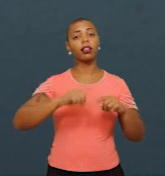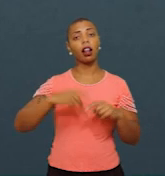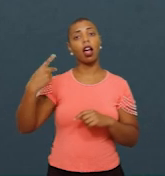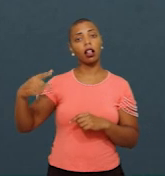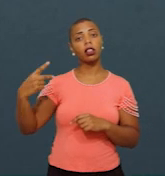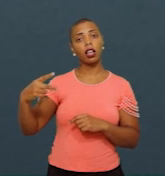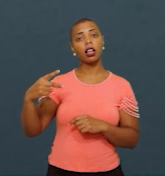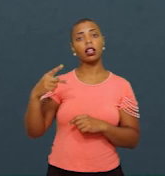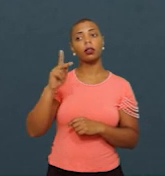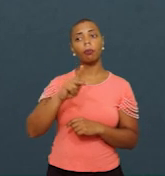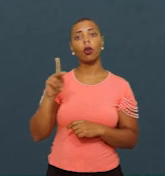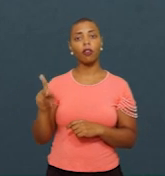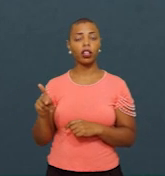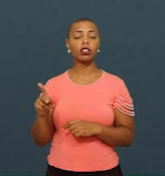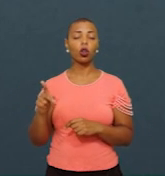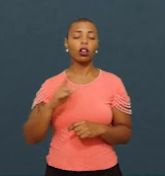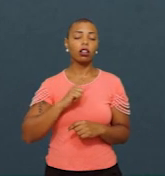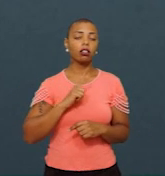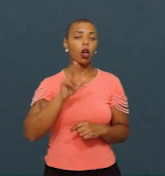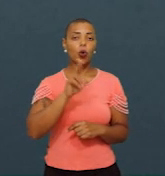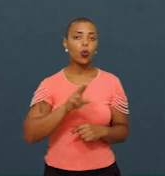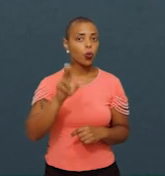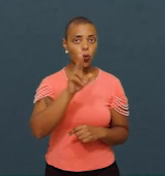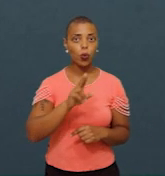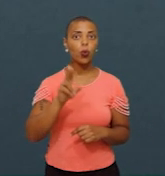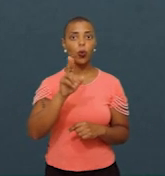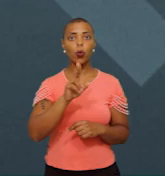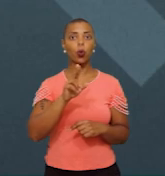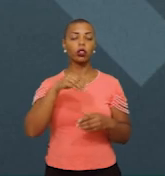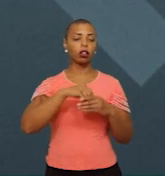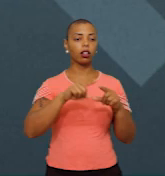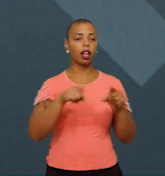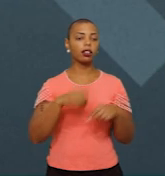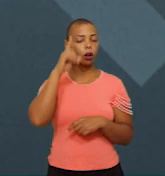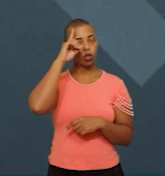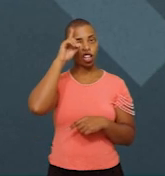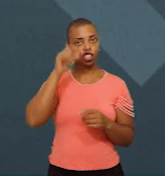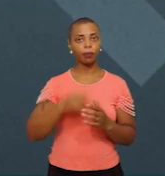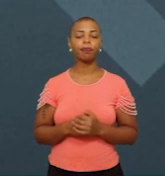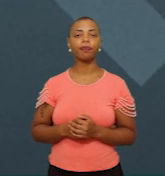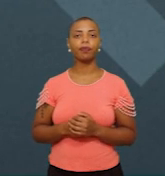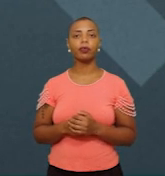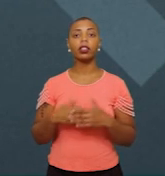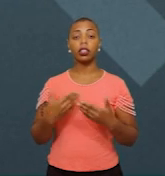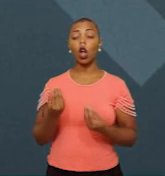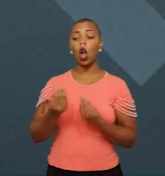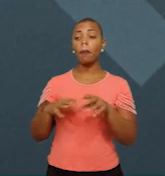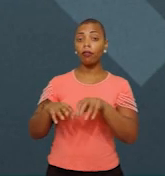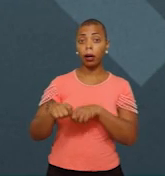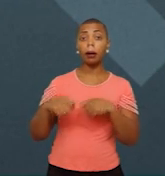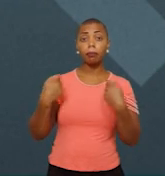e tem para usar e aplicar em sala de aula no seu dia a dia. Então, que as formações sejam formações